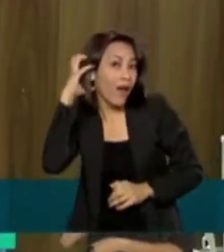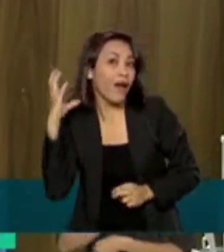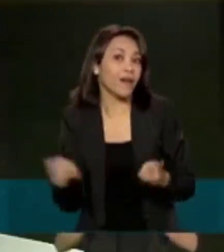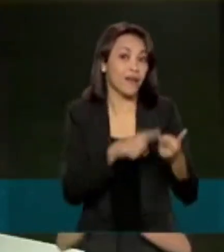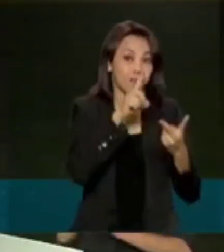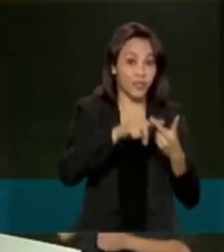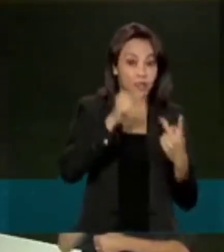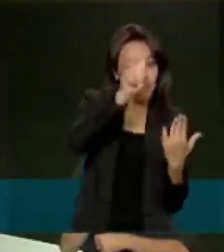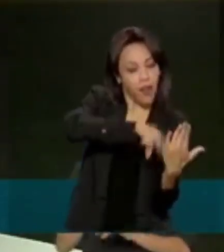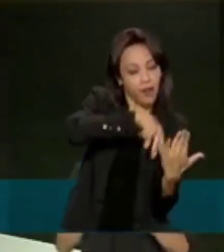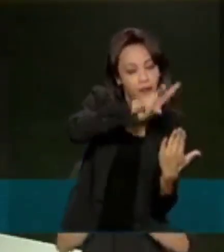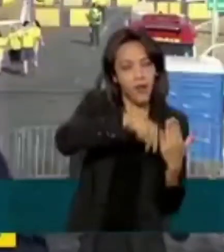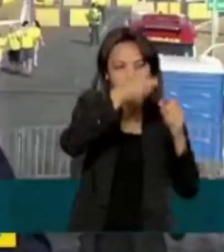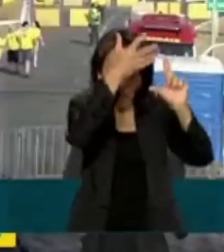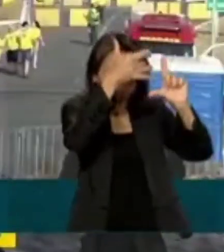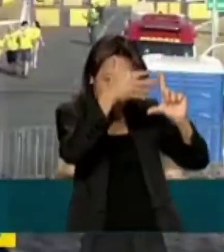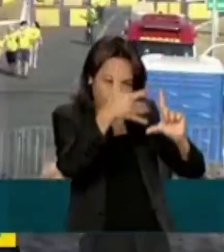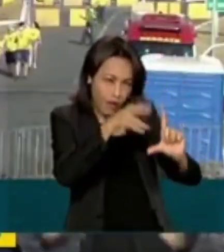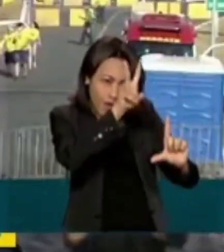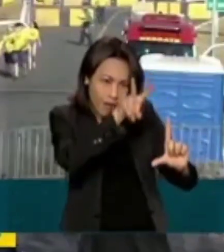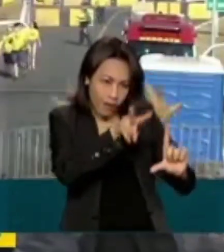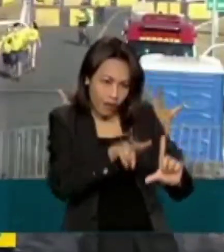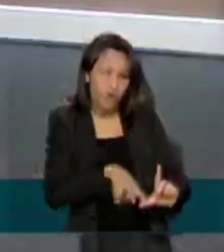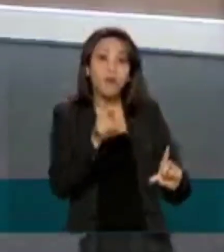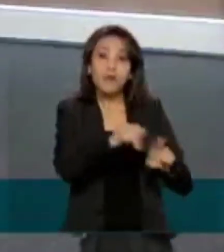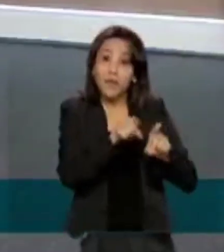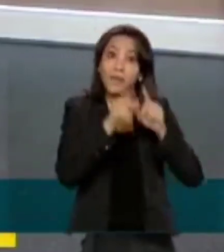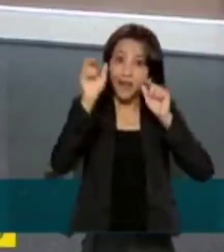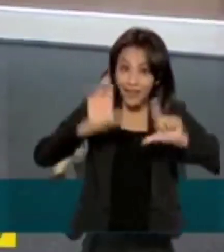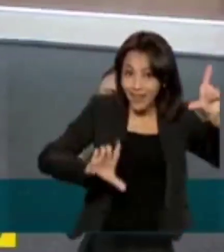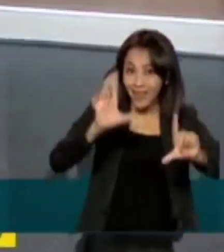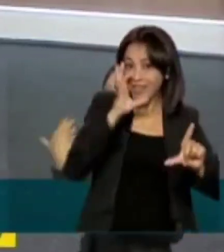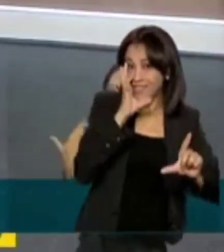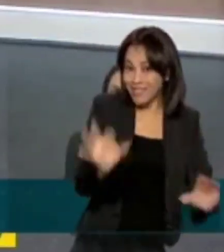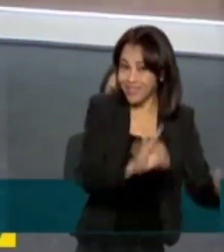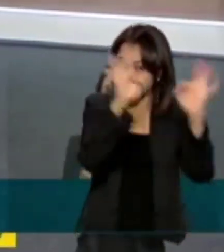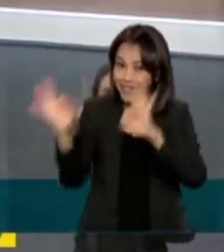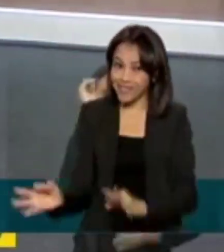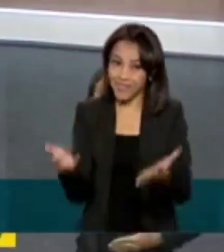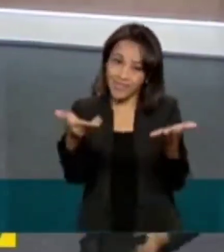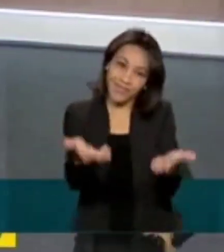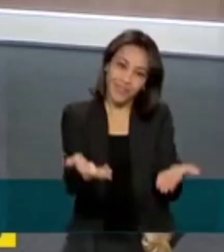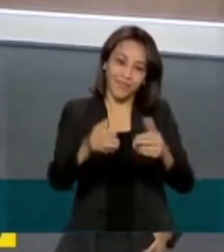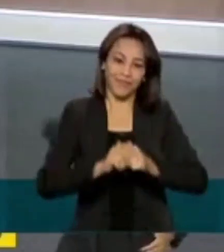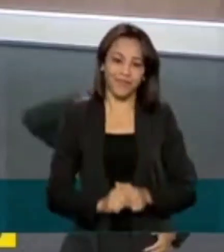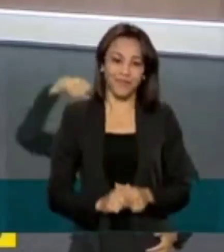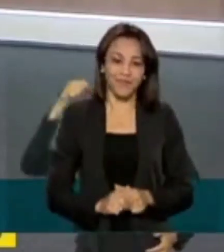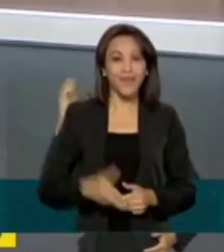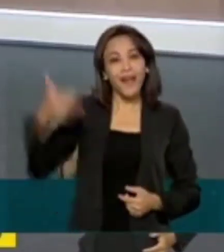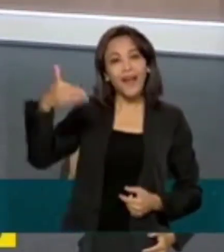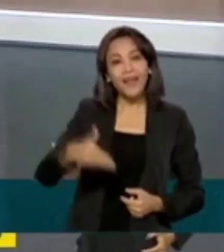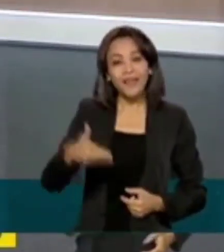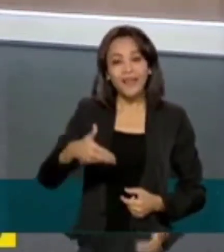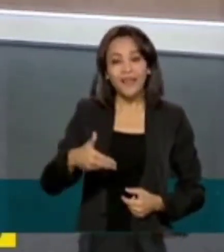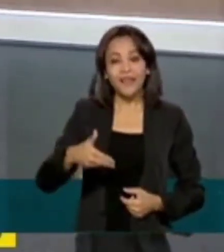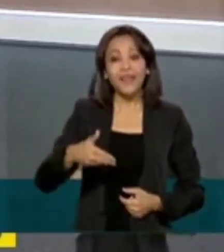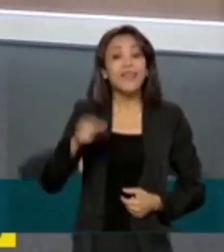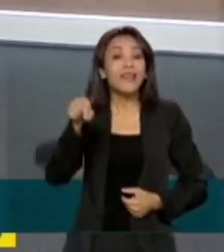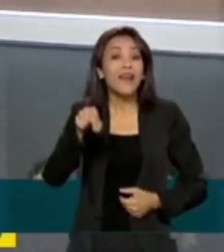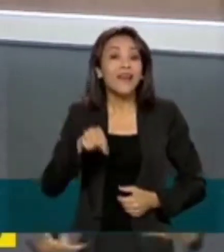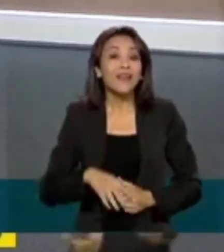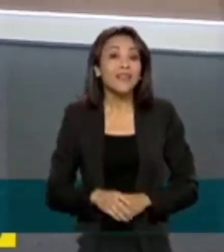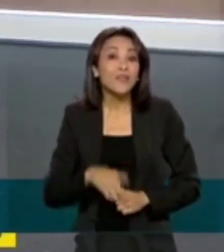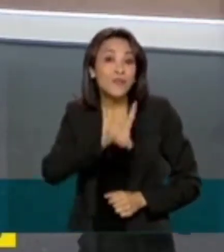leitores da Agência Brasil e para os telespectadores da TV Brasil. E aqui na TV Brasil, você comemora com a gente o dia da